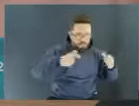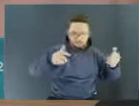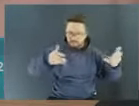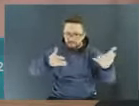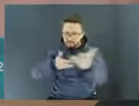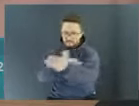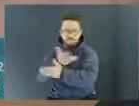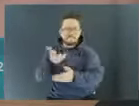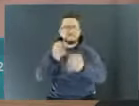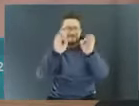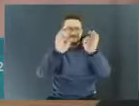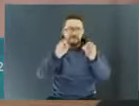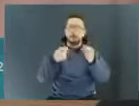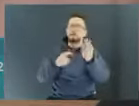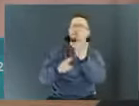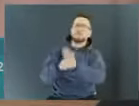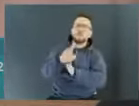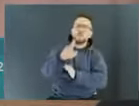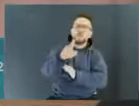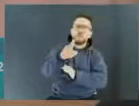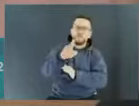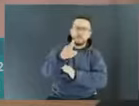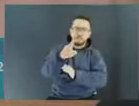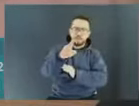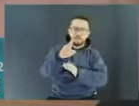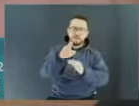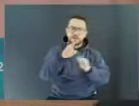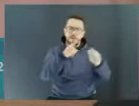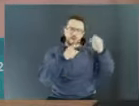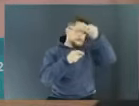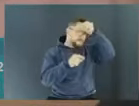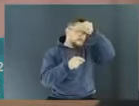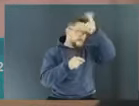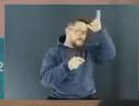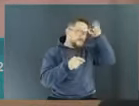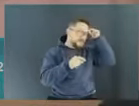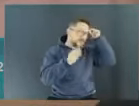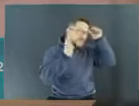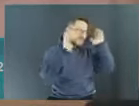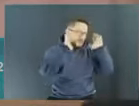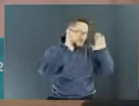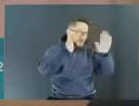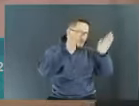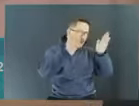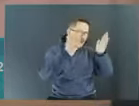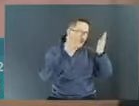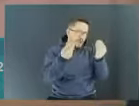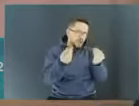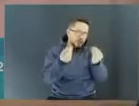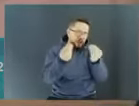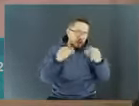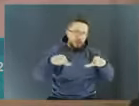fazer para vocês, vocês já tiveram alguma intervenção junto à prefeitura, executivo mesmo, nesse sentido, conversando sobre